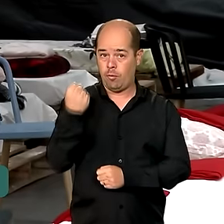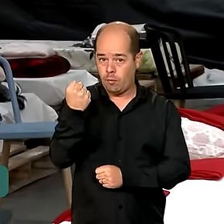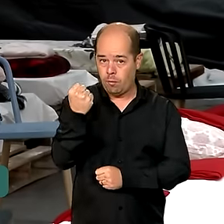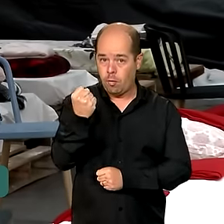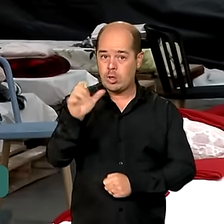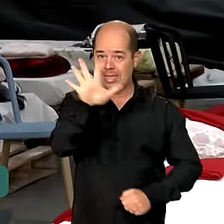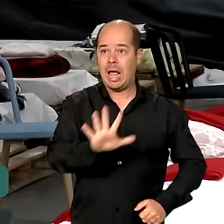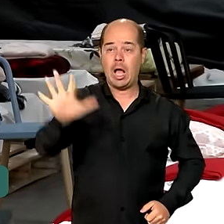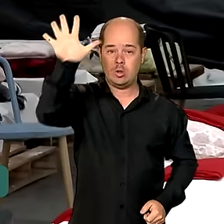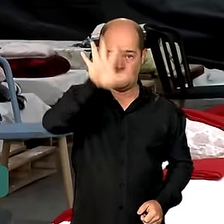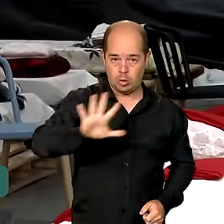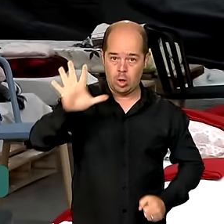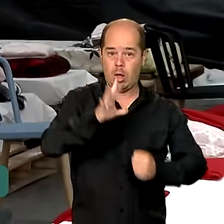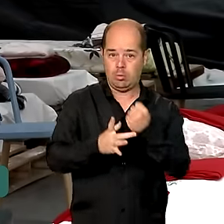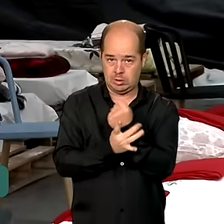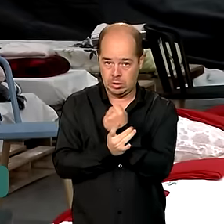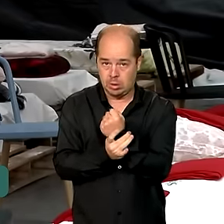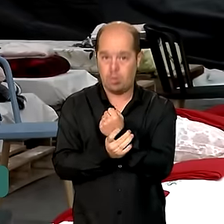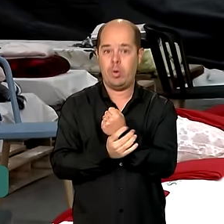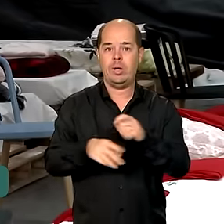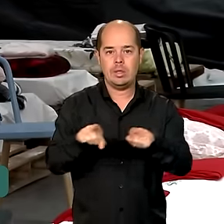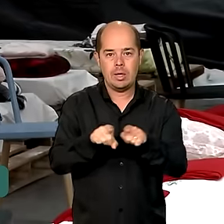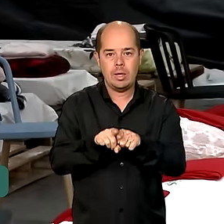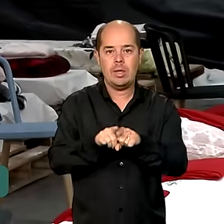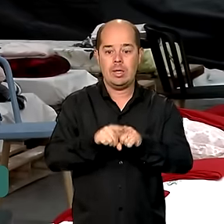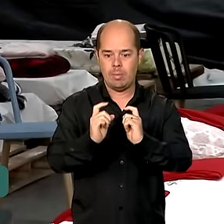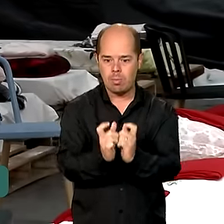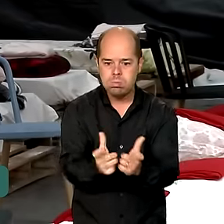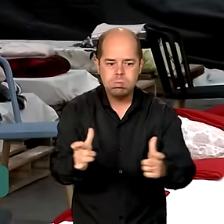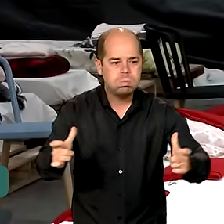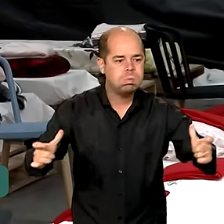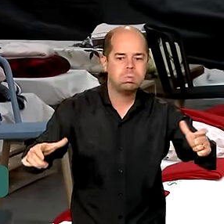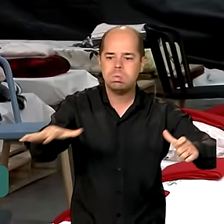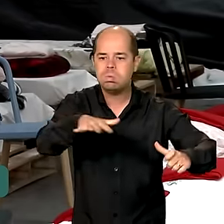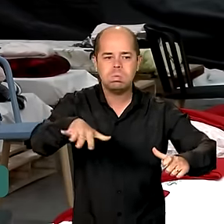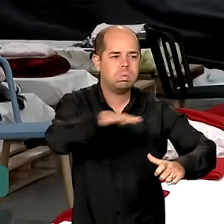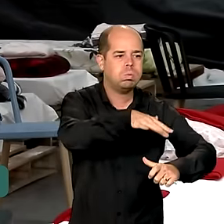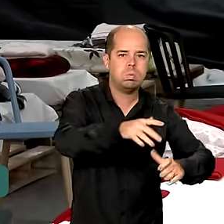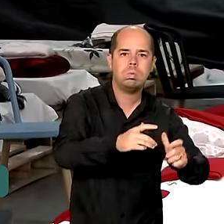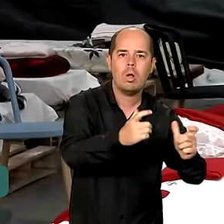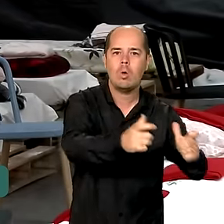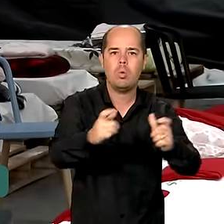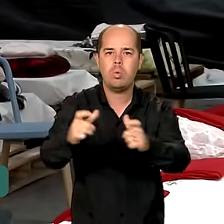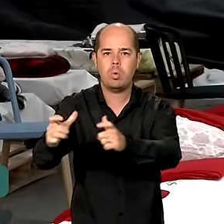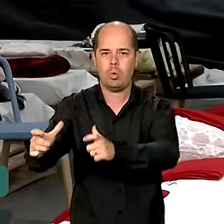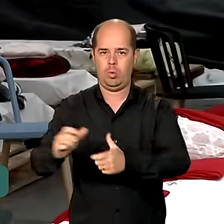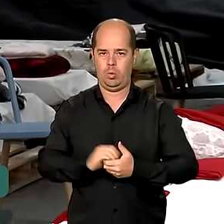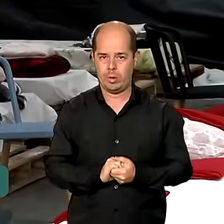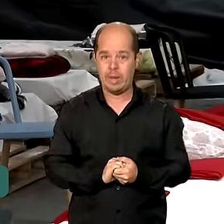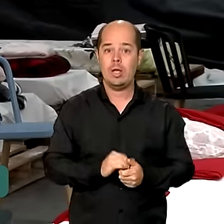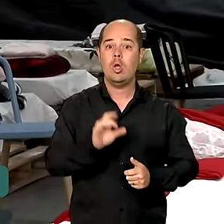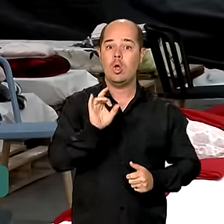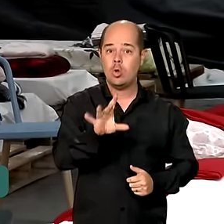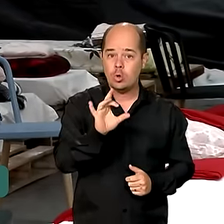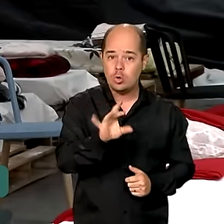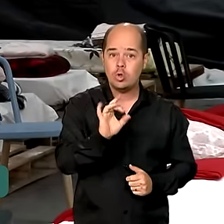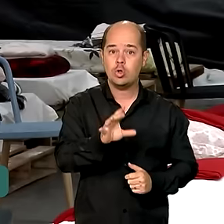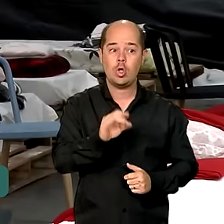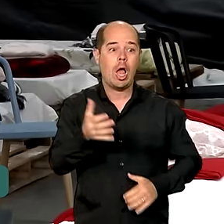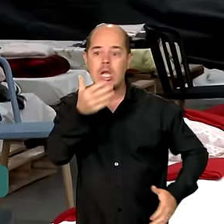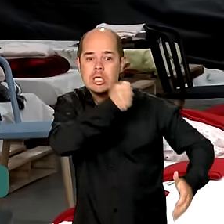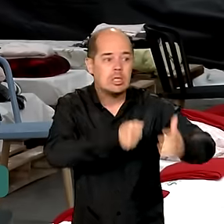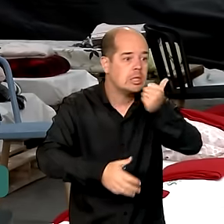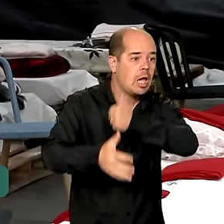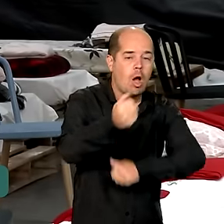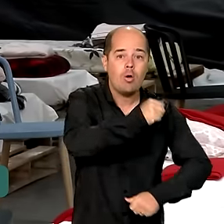também expandiu as operações aqui no Estado. Agora, o efetivo vai ajudar não só em resgates ou no